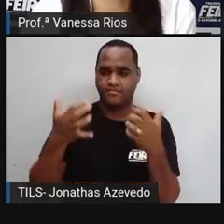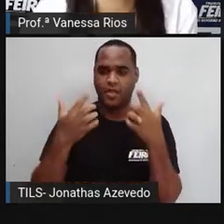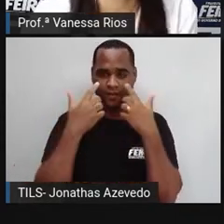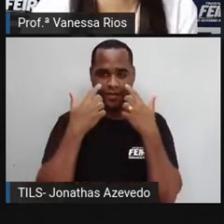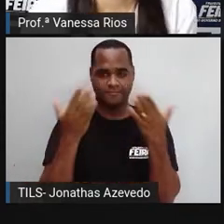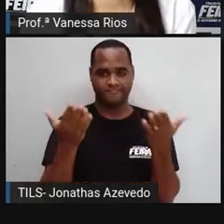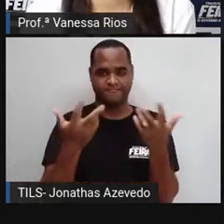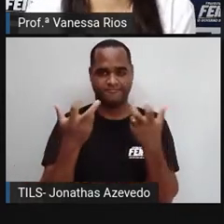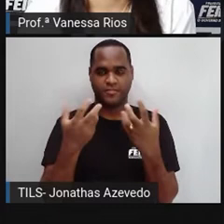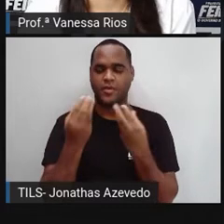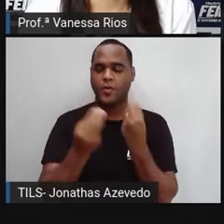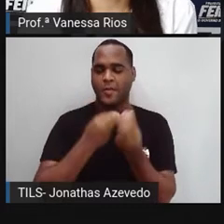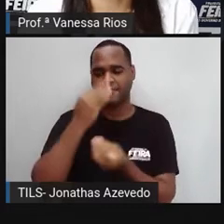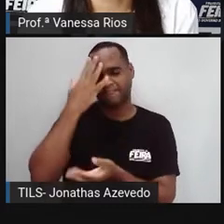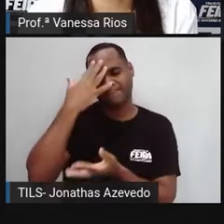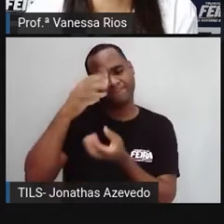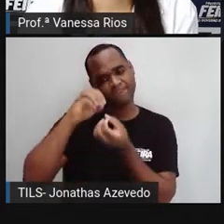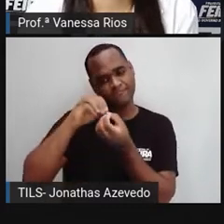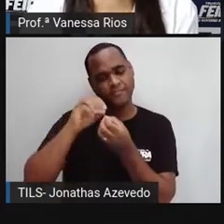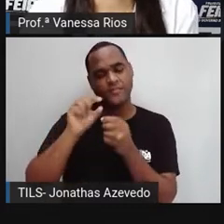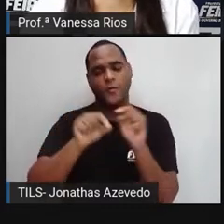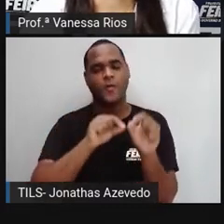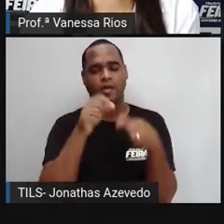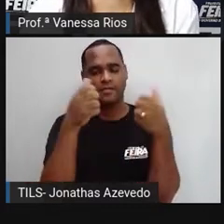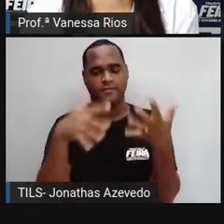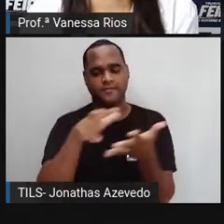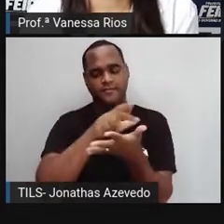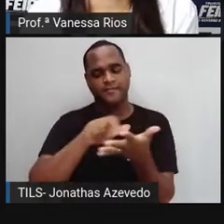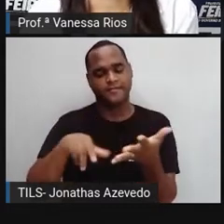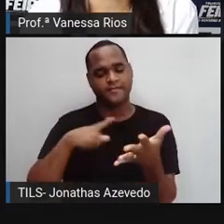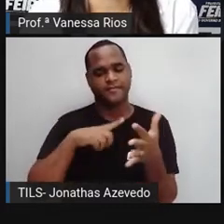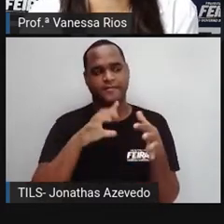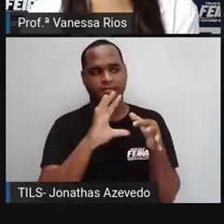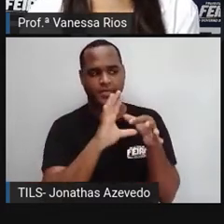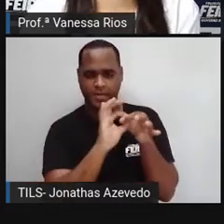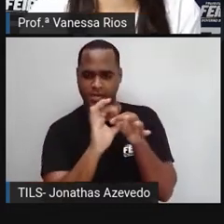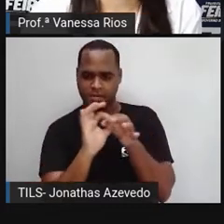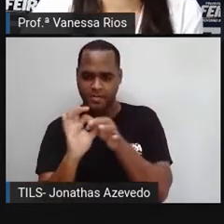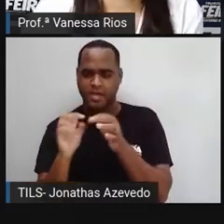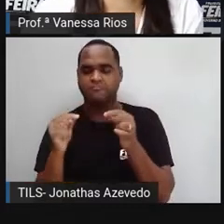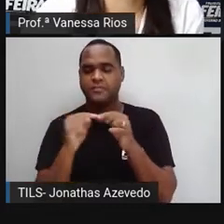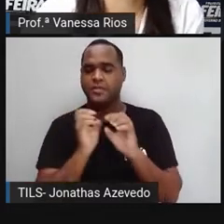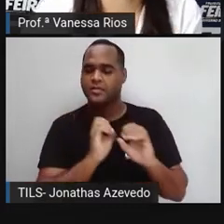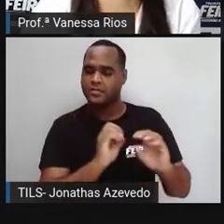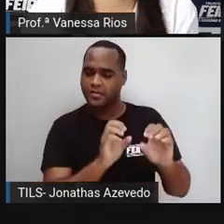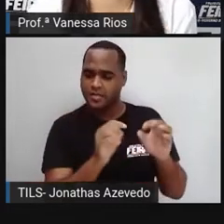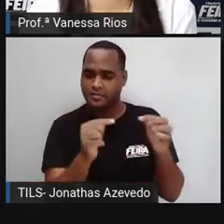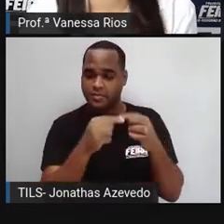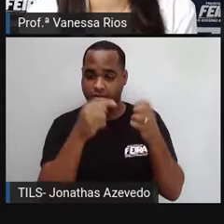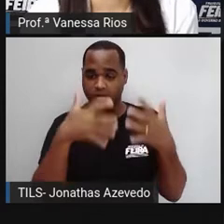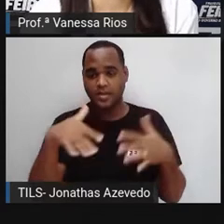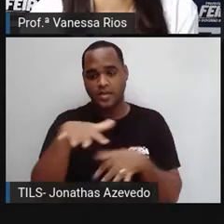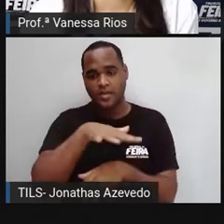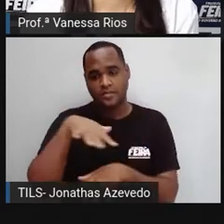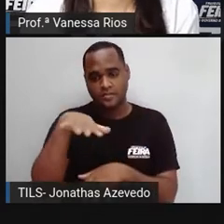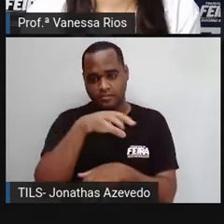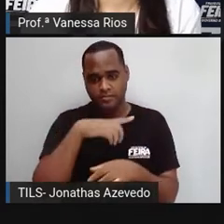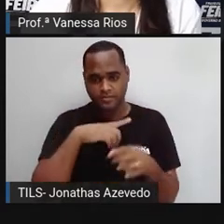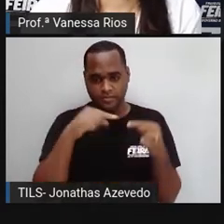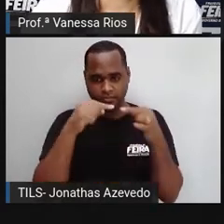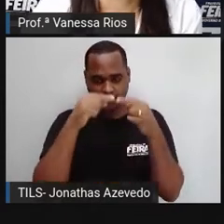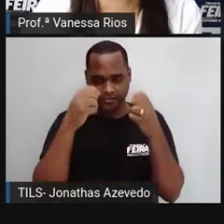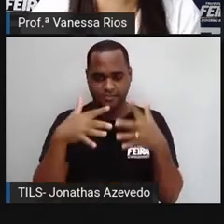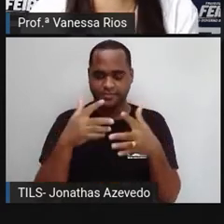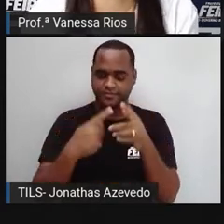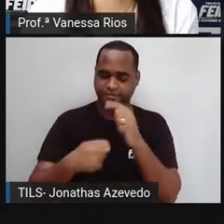e entender de que forma, não é? Essas atividades ligadas aí à educação financeira, falando de